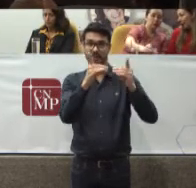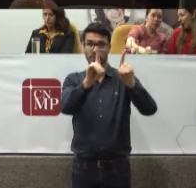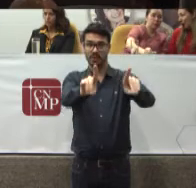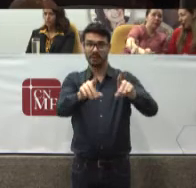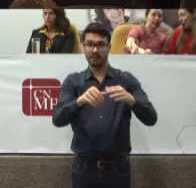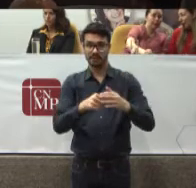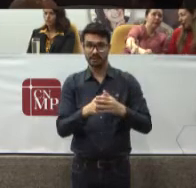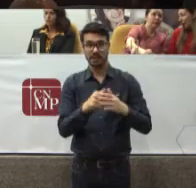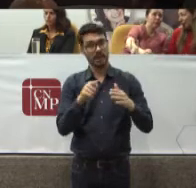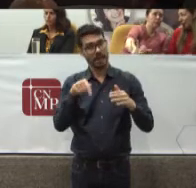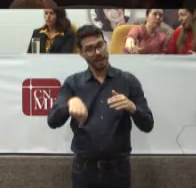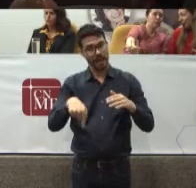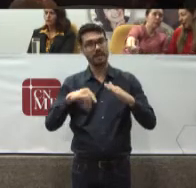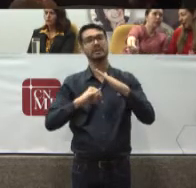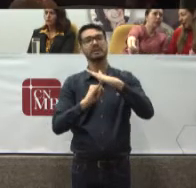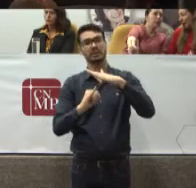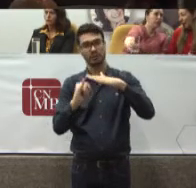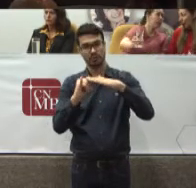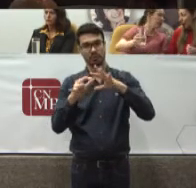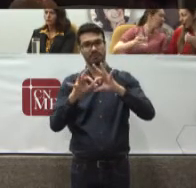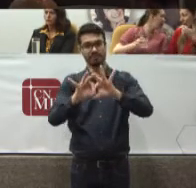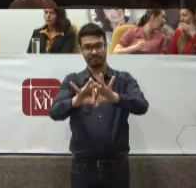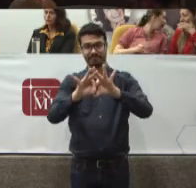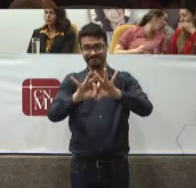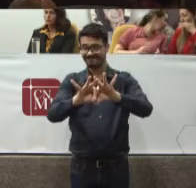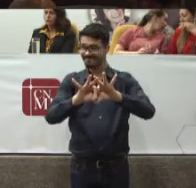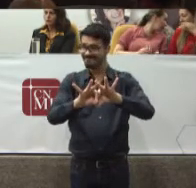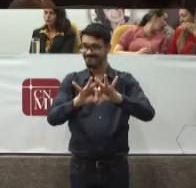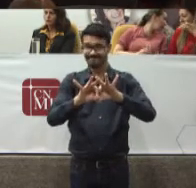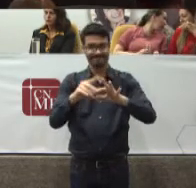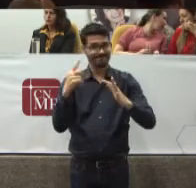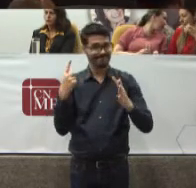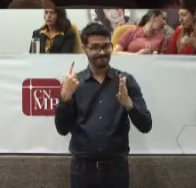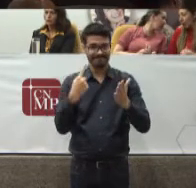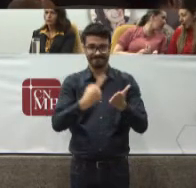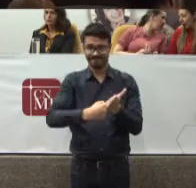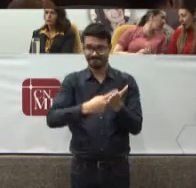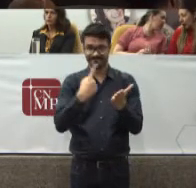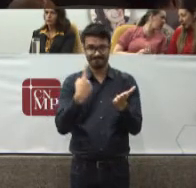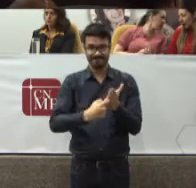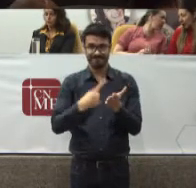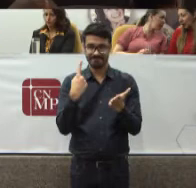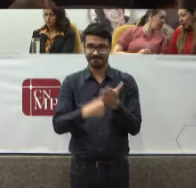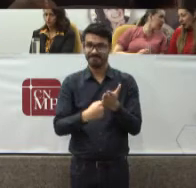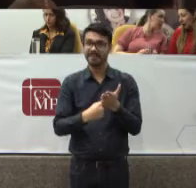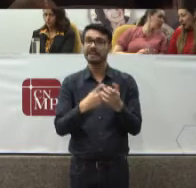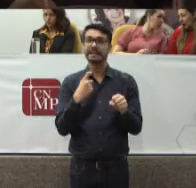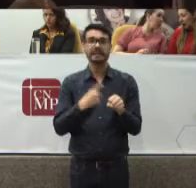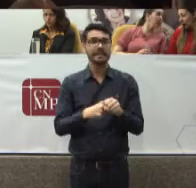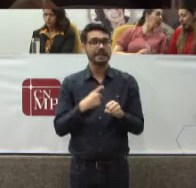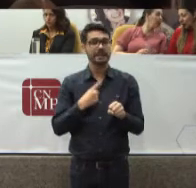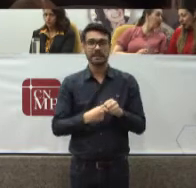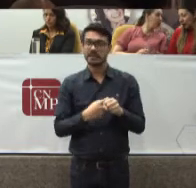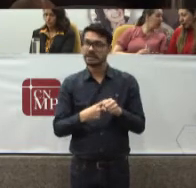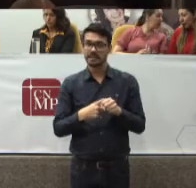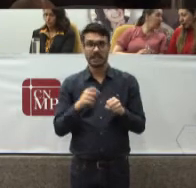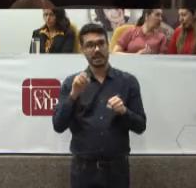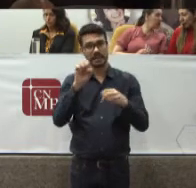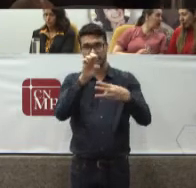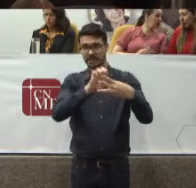A instituição Atrelada Compromissada Com a Igidez Do Estado Democrático